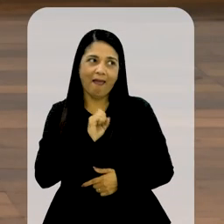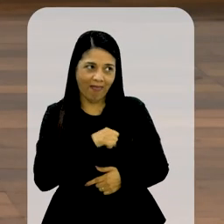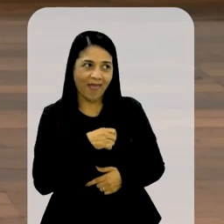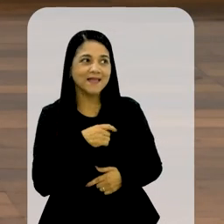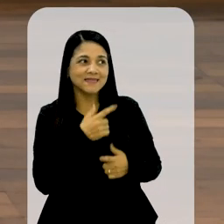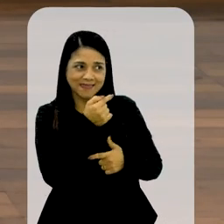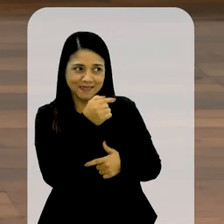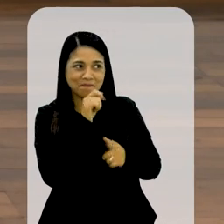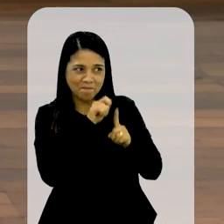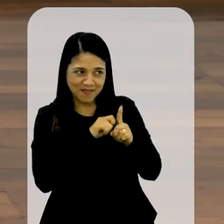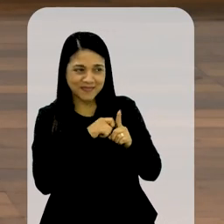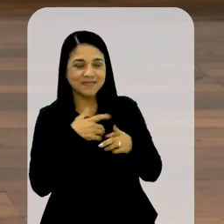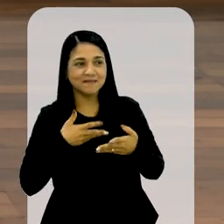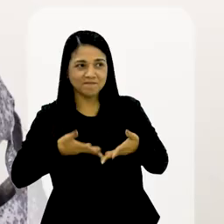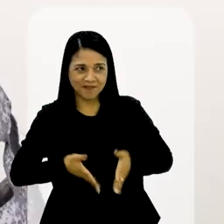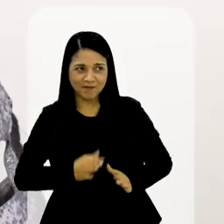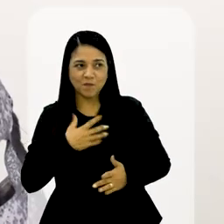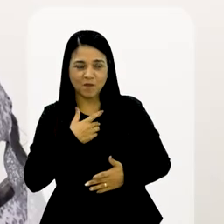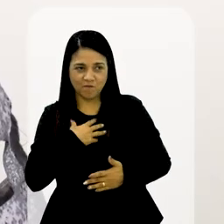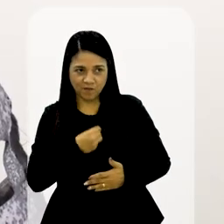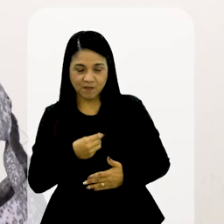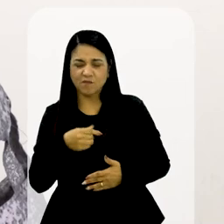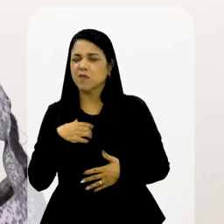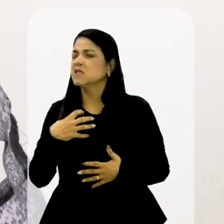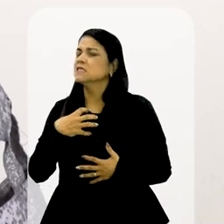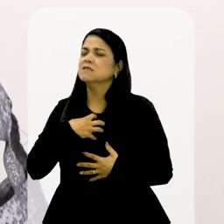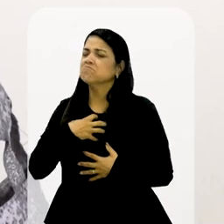E como é que foi essa sensação de ser mãe, Mônica?